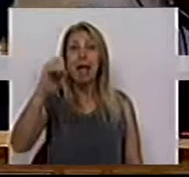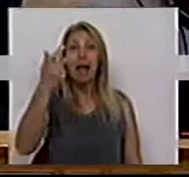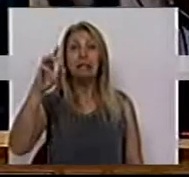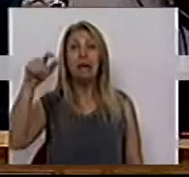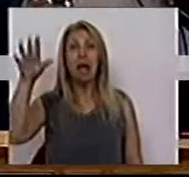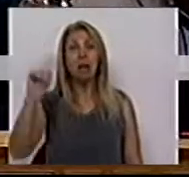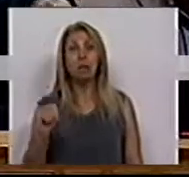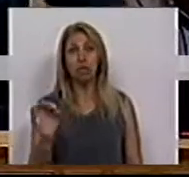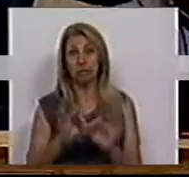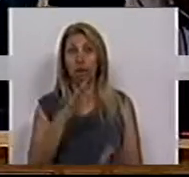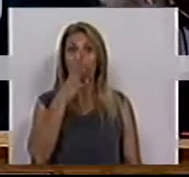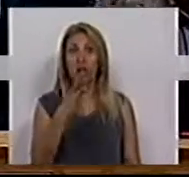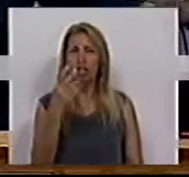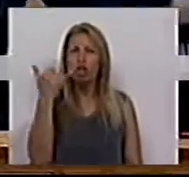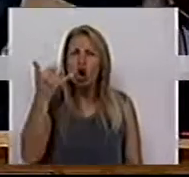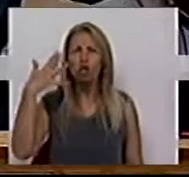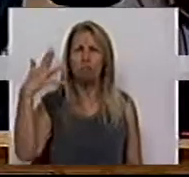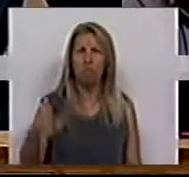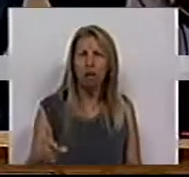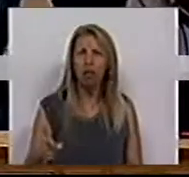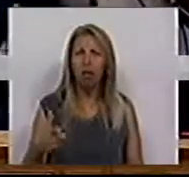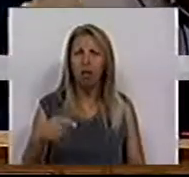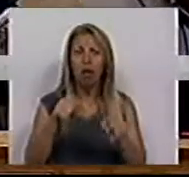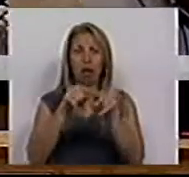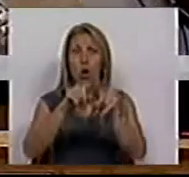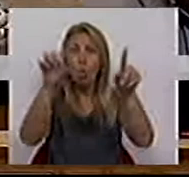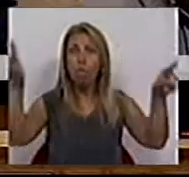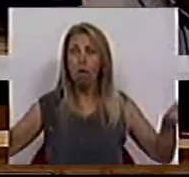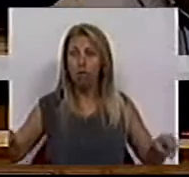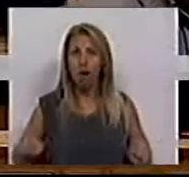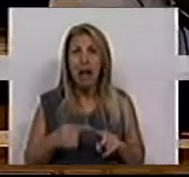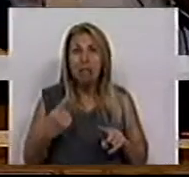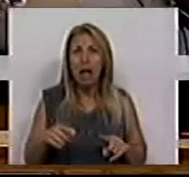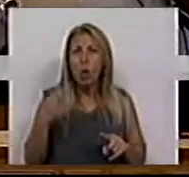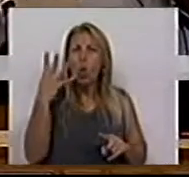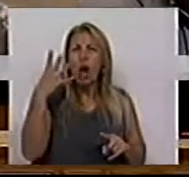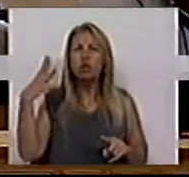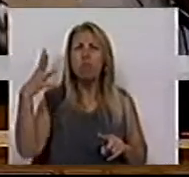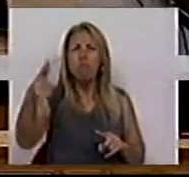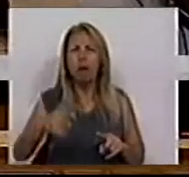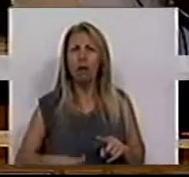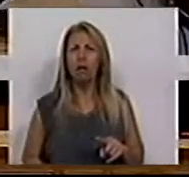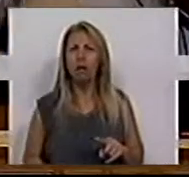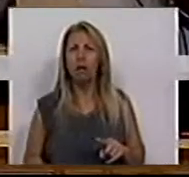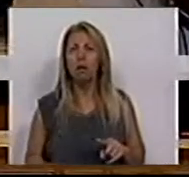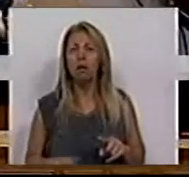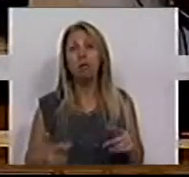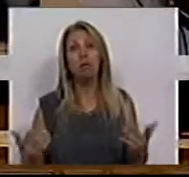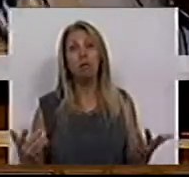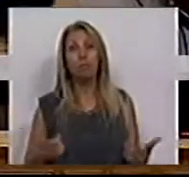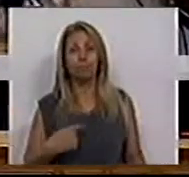2 mil hectares. A humerdade que já tem 4 mil. Mas nós sabemos bem como é